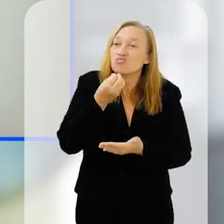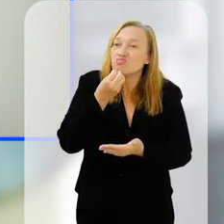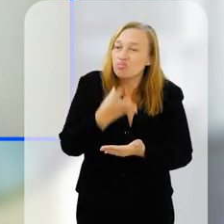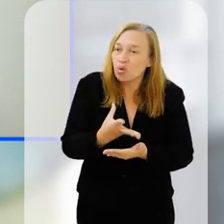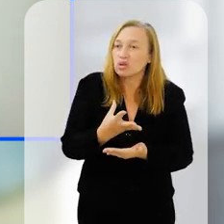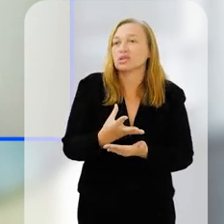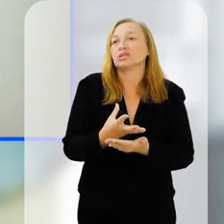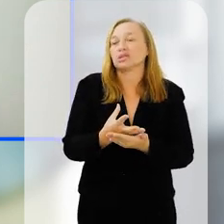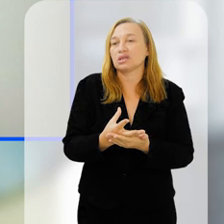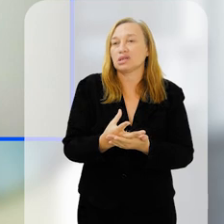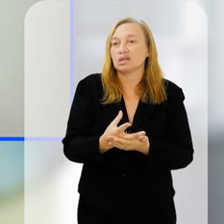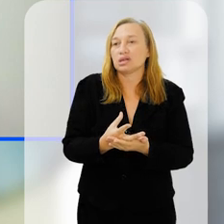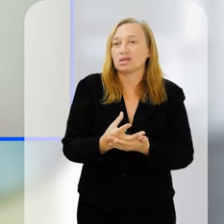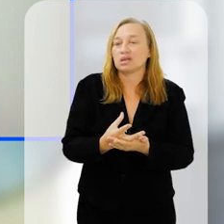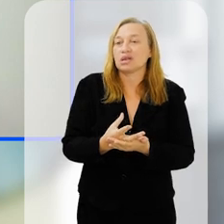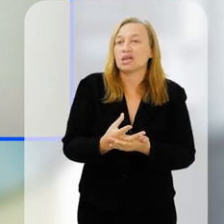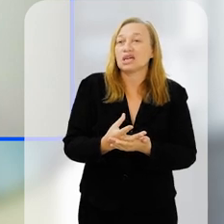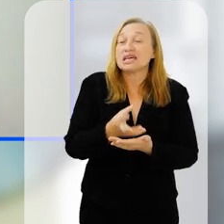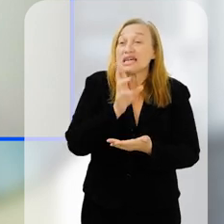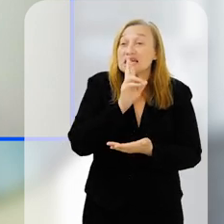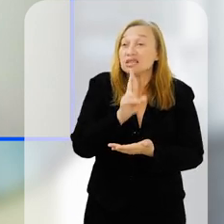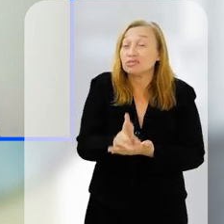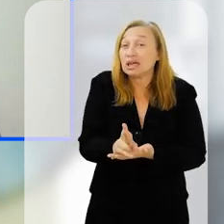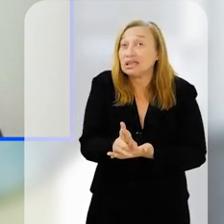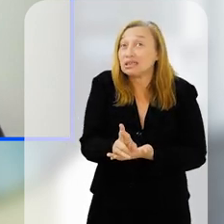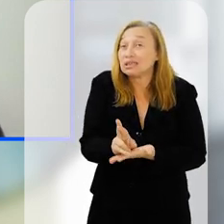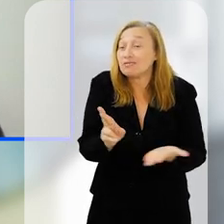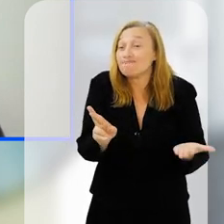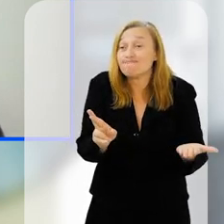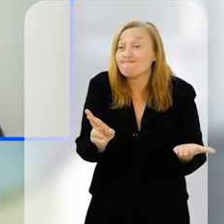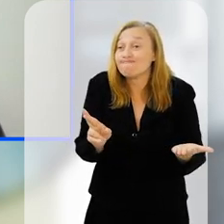resultados positivos e resultados